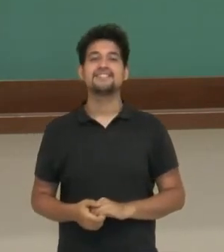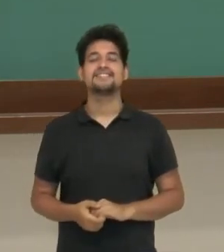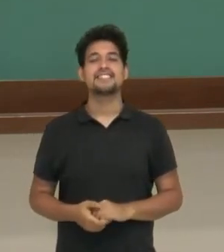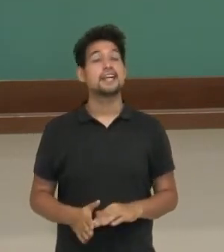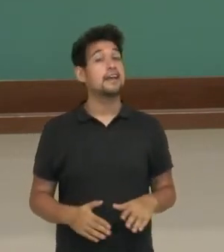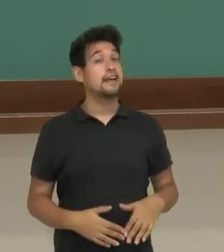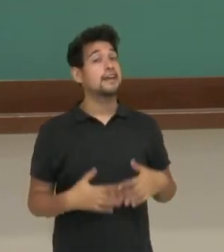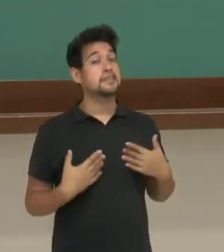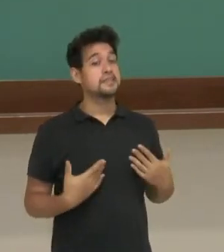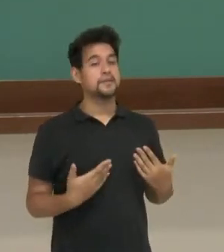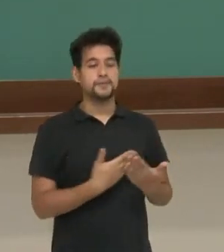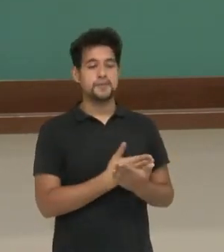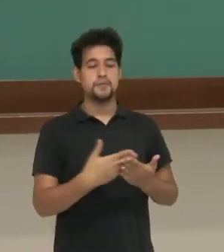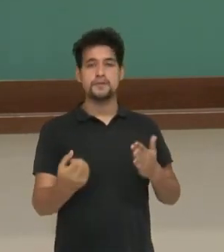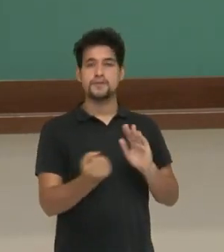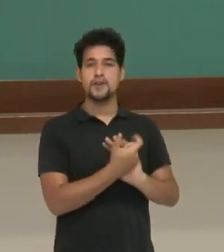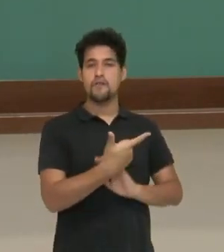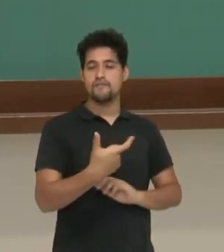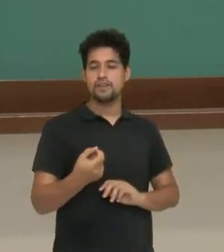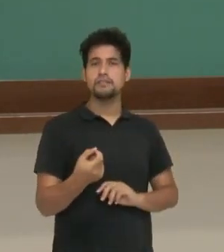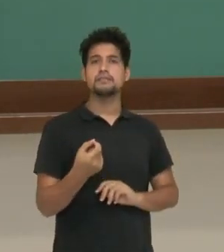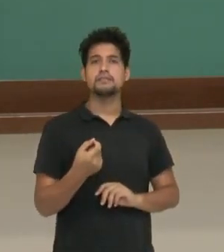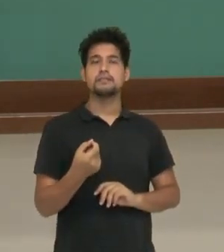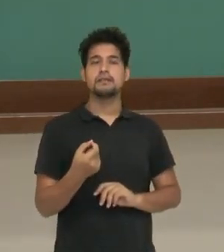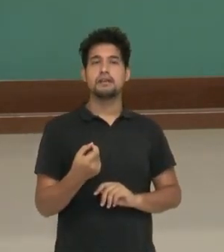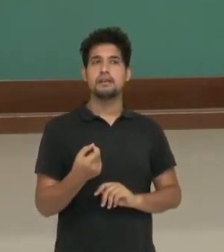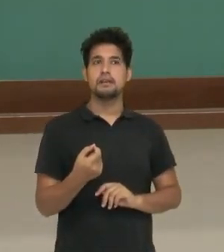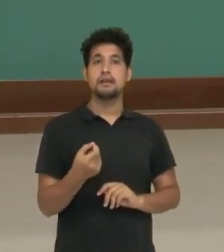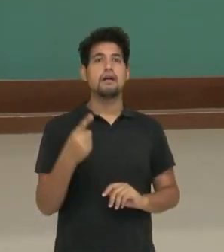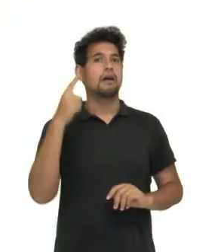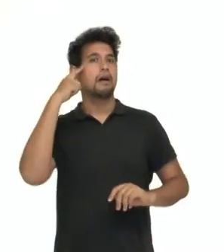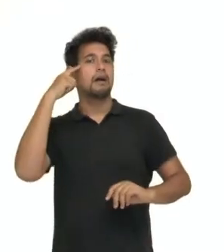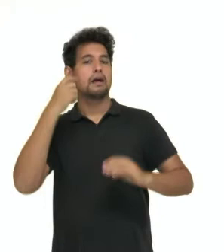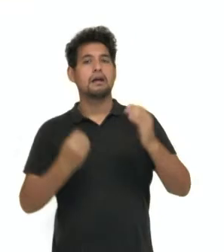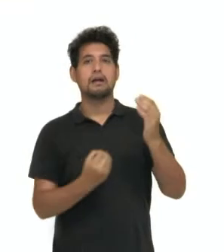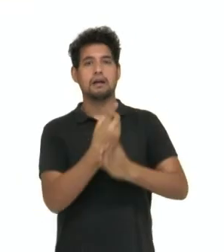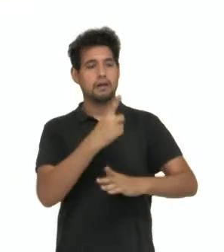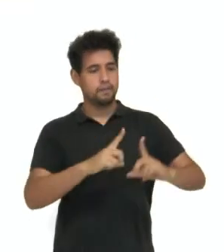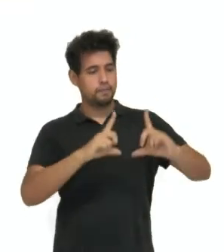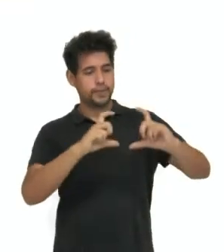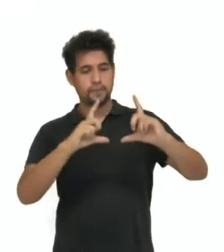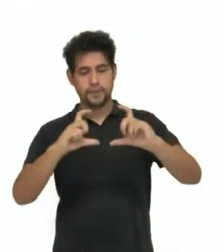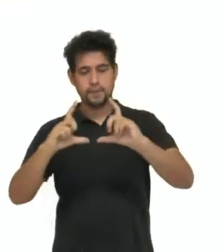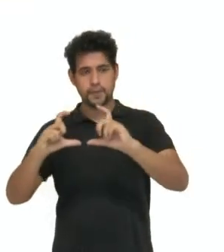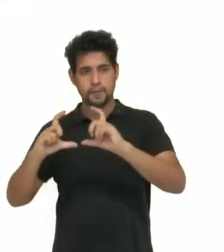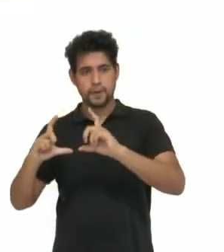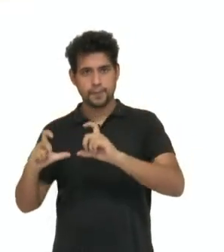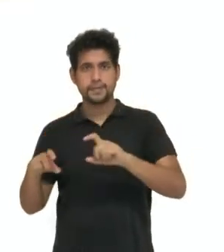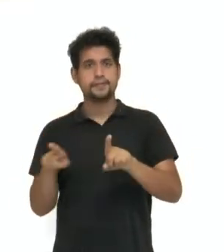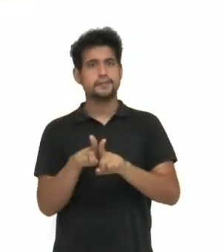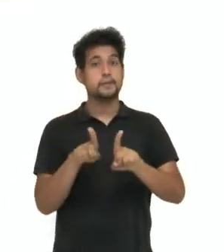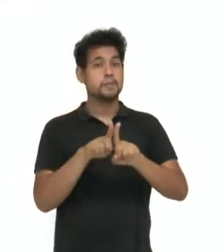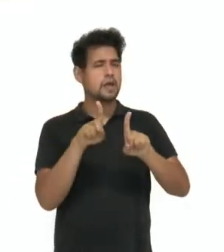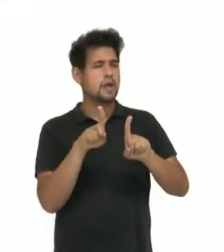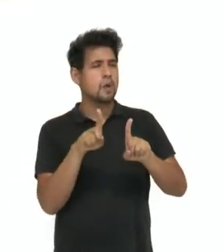Bom, no início do século XX, com a invenção da fotografia que data do